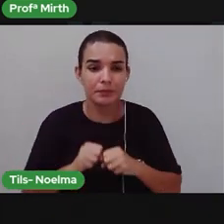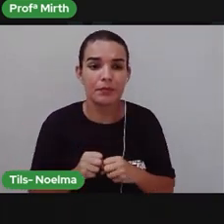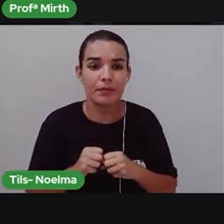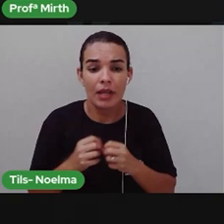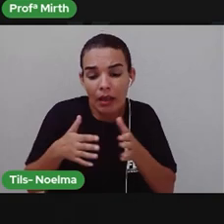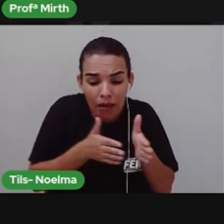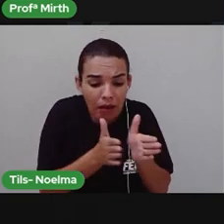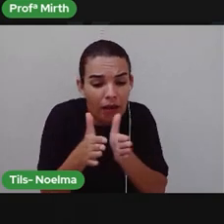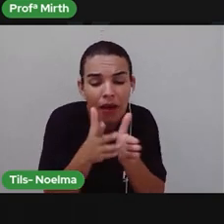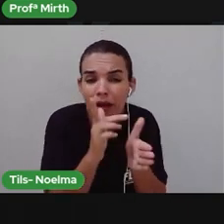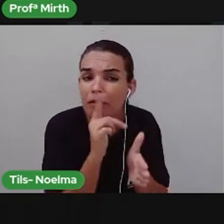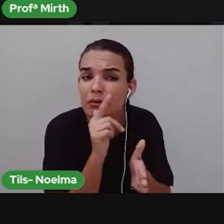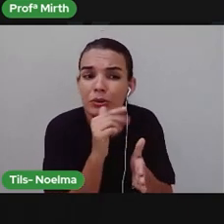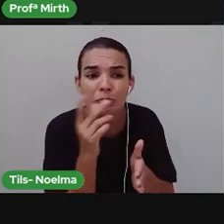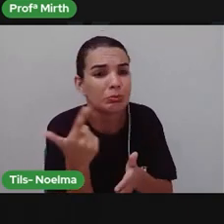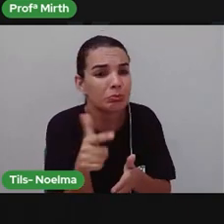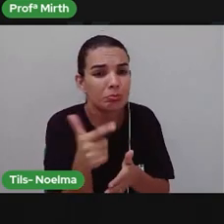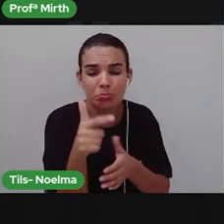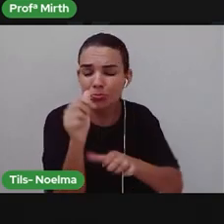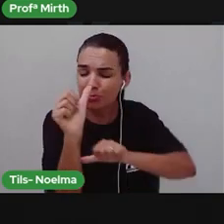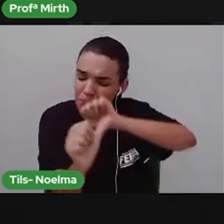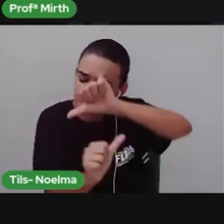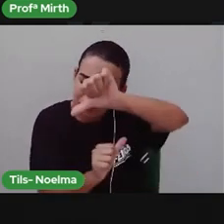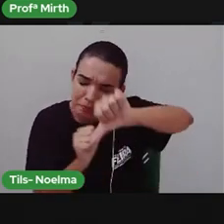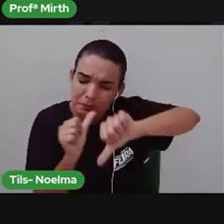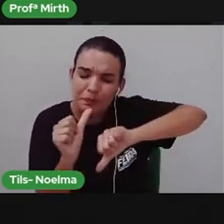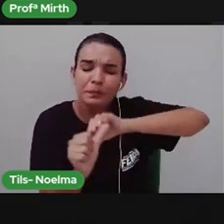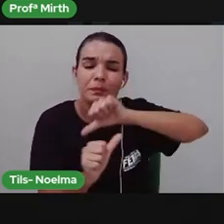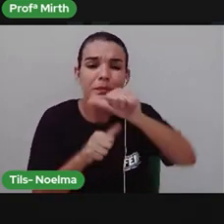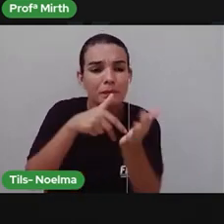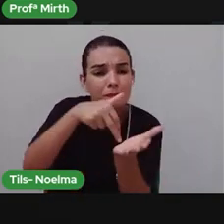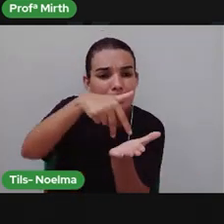Viajo virou caminho